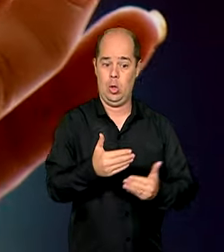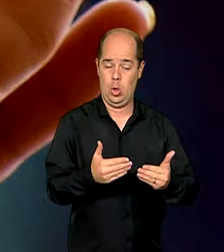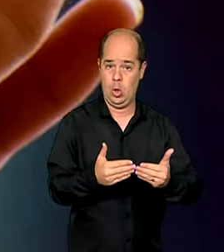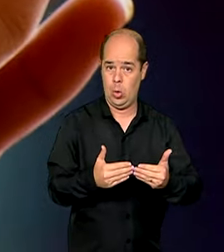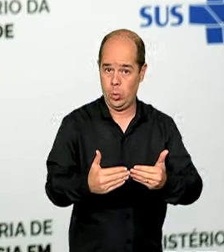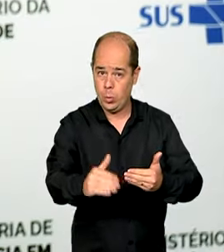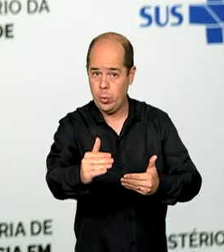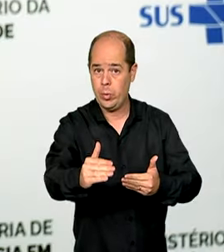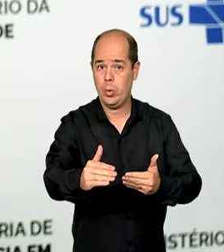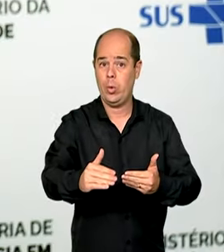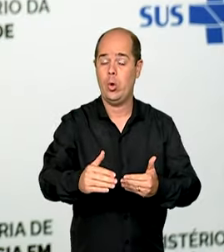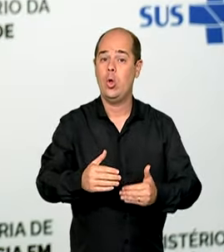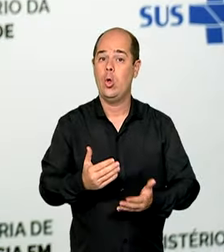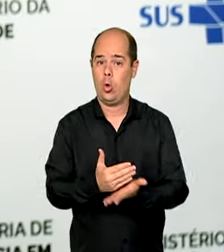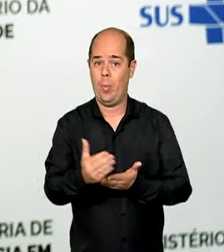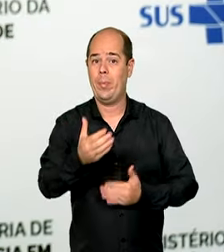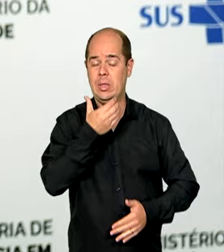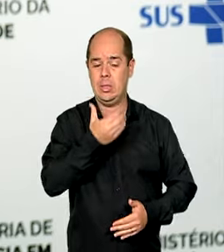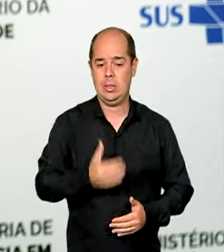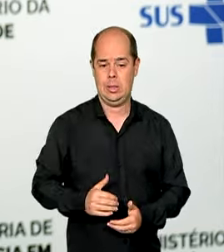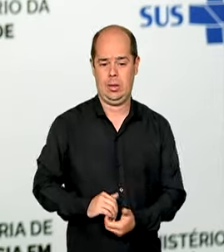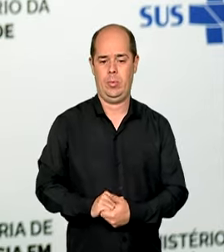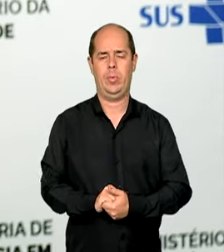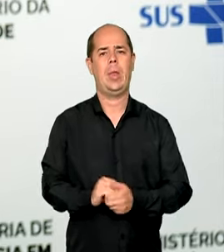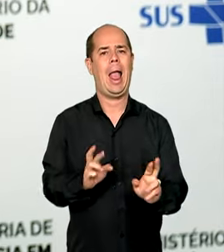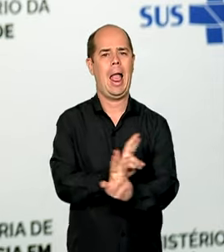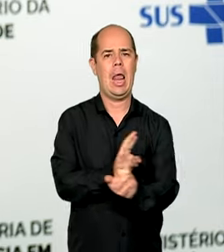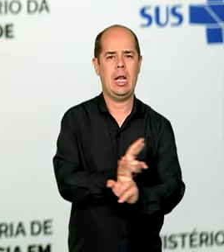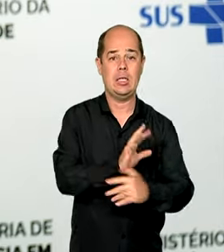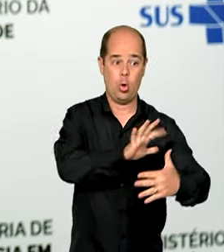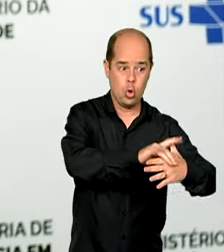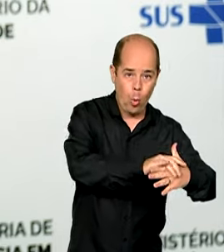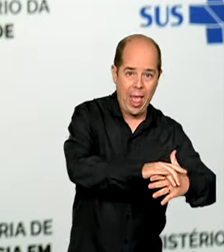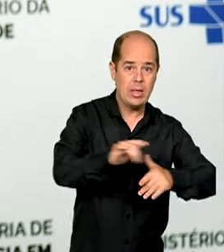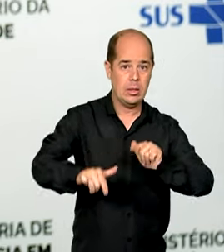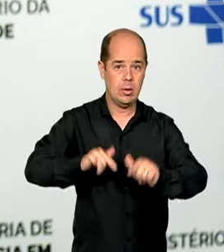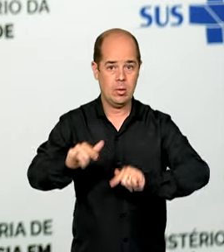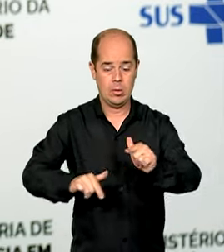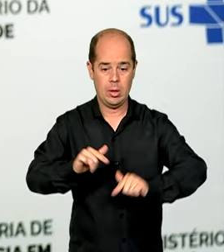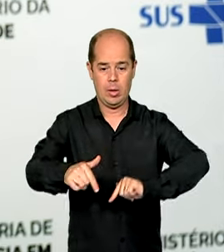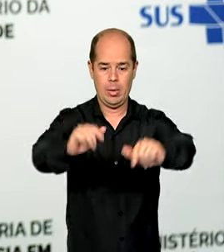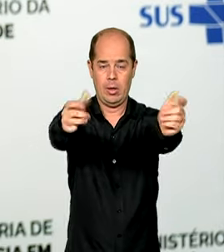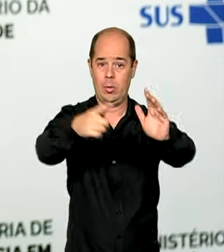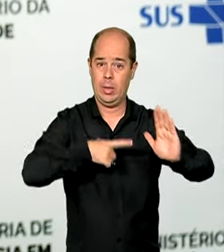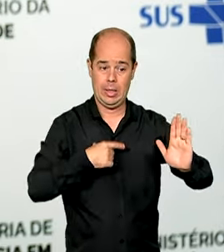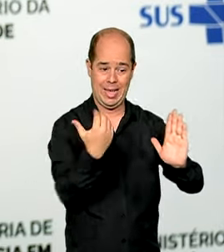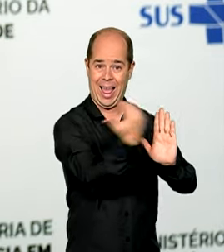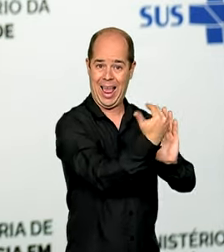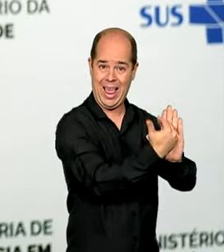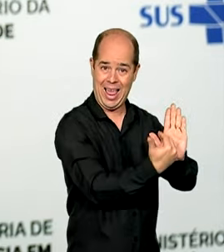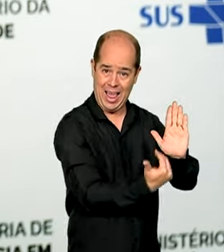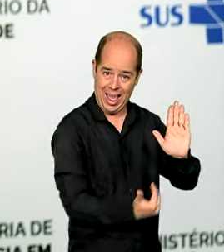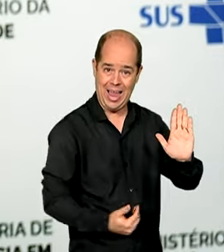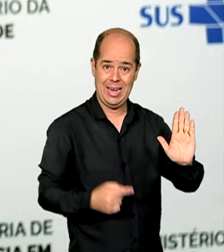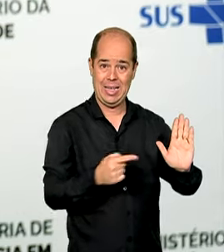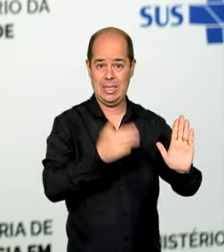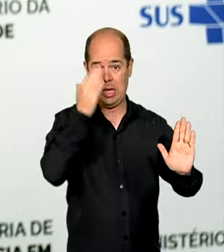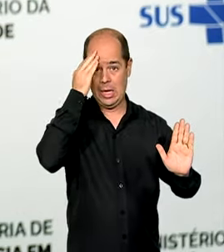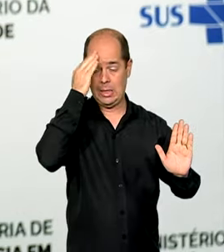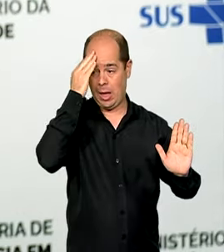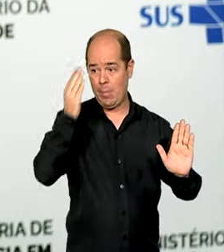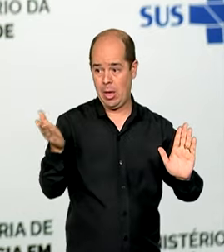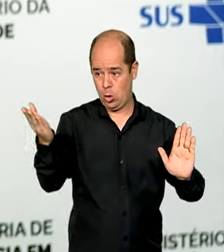entre o adoecimento e o trabalho, ou seja, com a lista em mãos e sabendo da ocupação do trabalhador e da